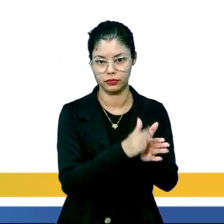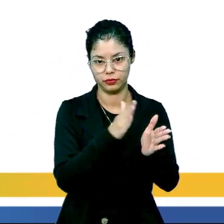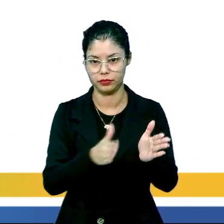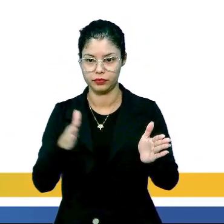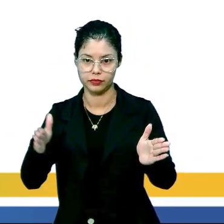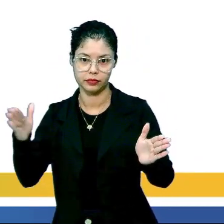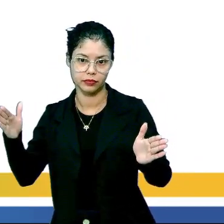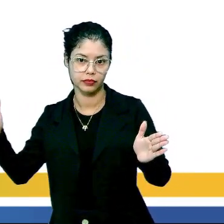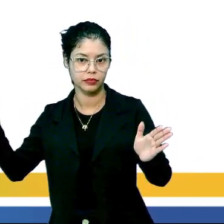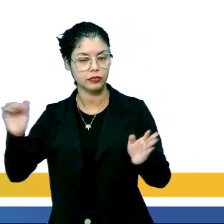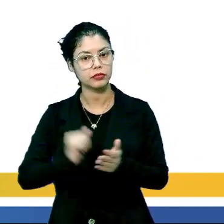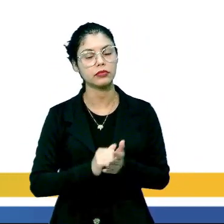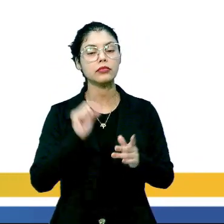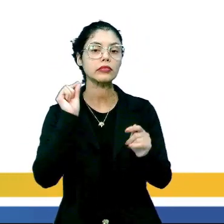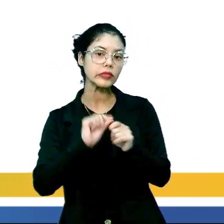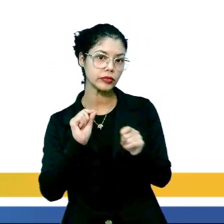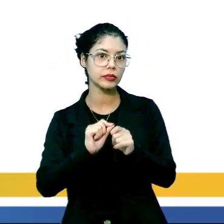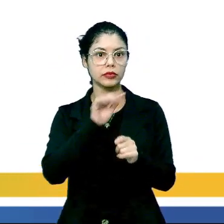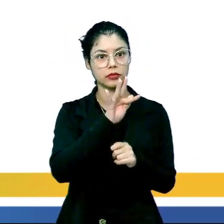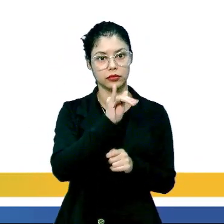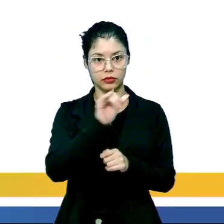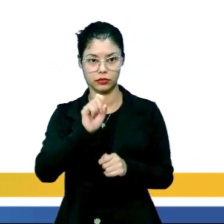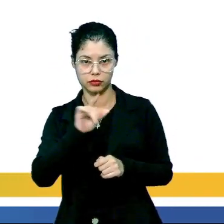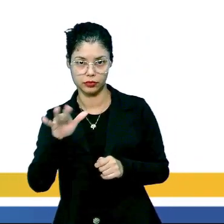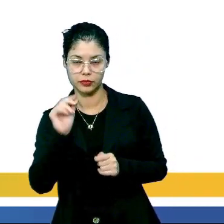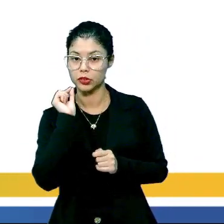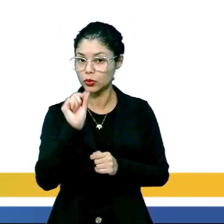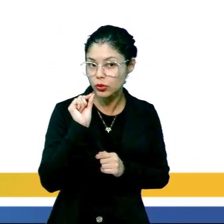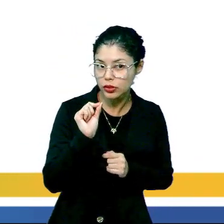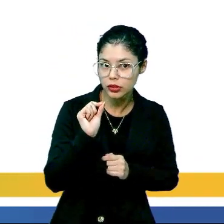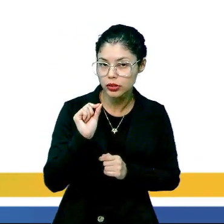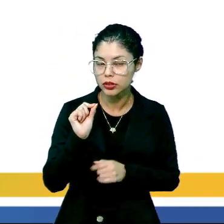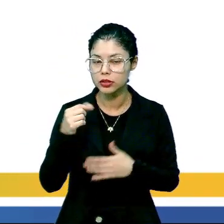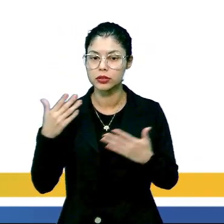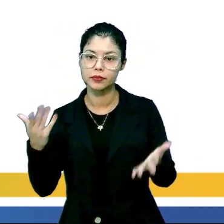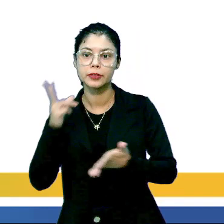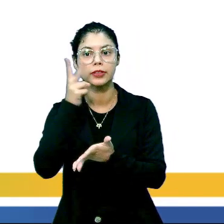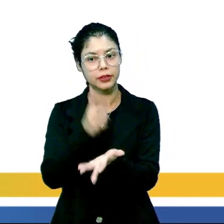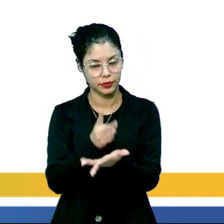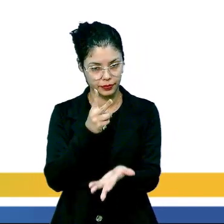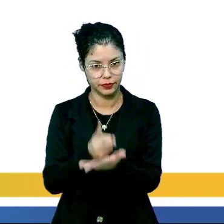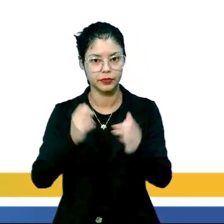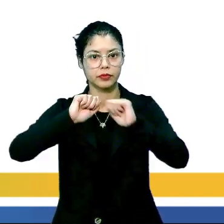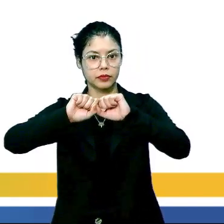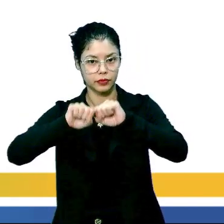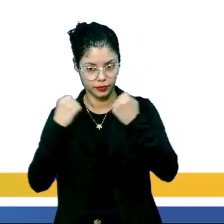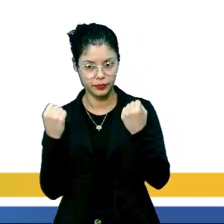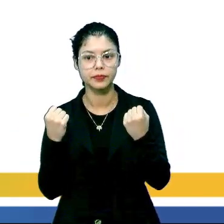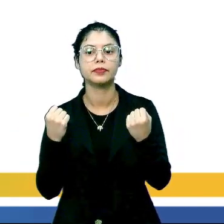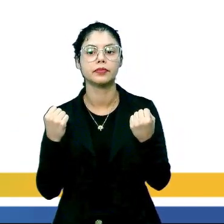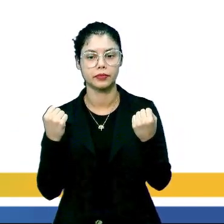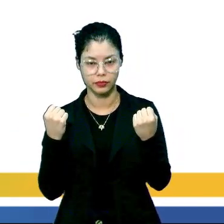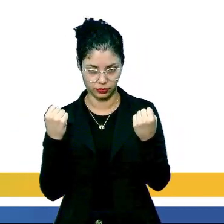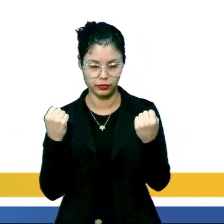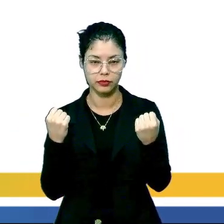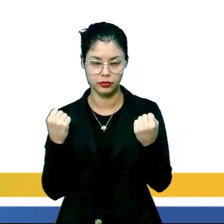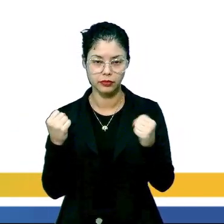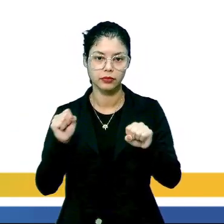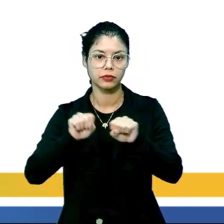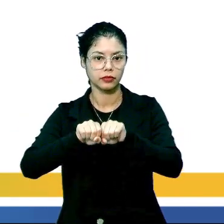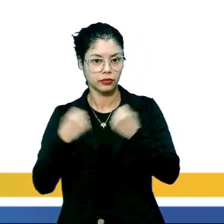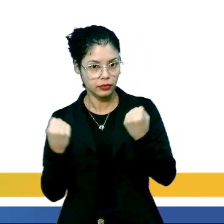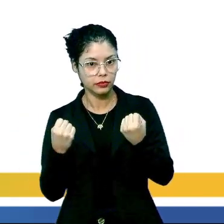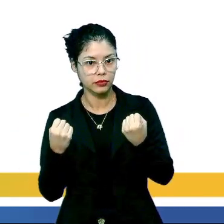Então, para determinar a fissão, é tranquilo. O que é que fissão? É sempre a quebra, tá? Fissão